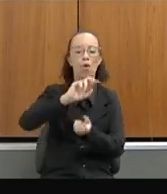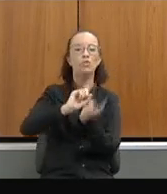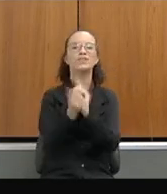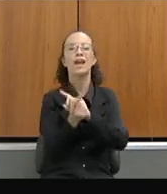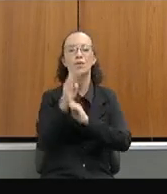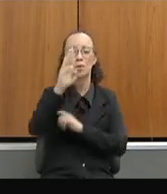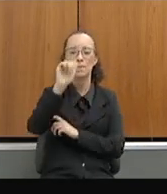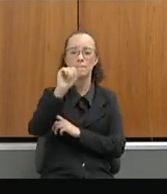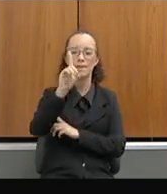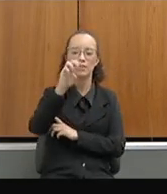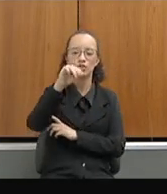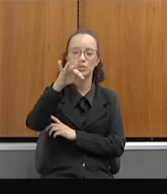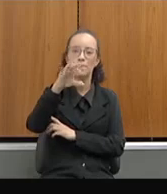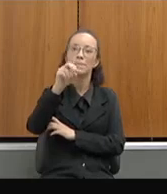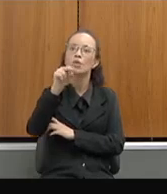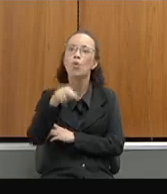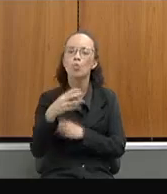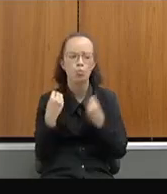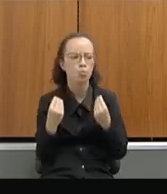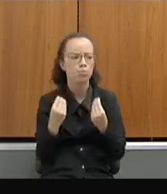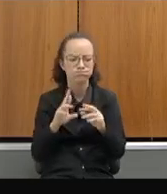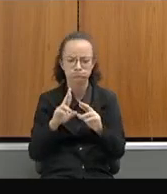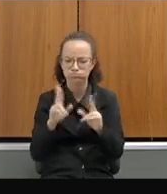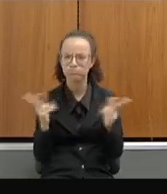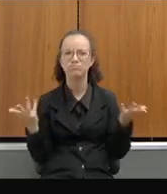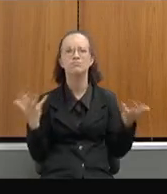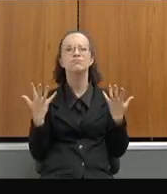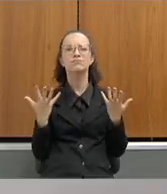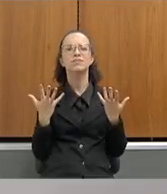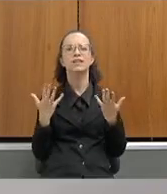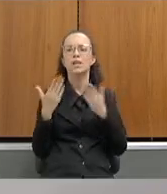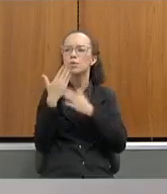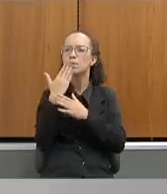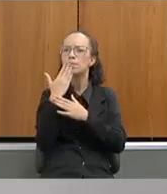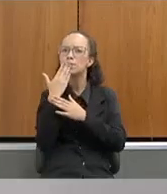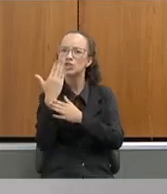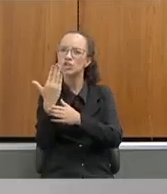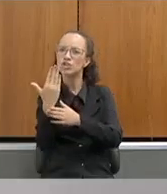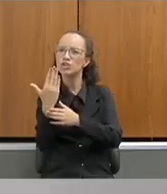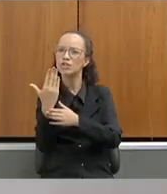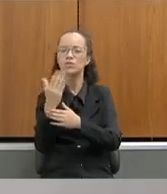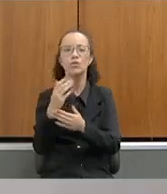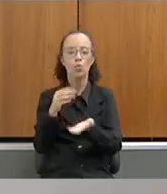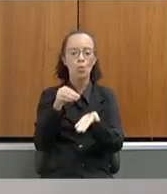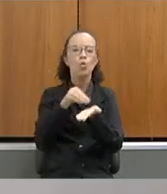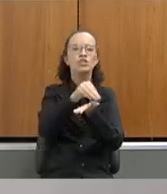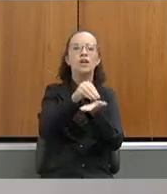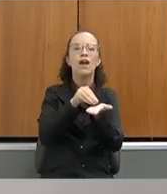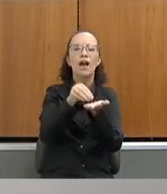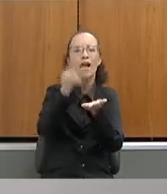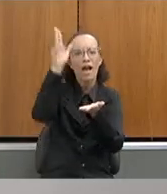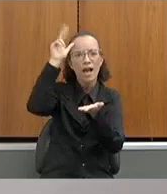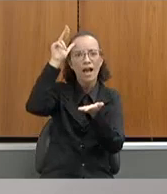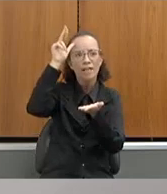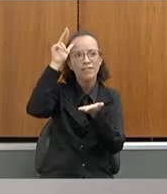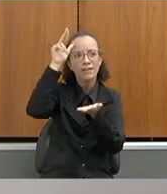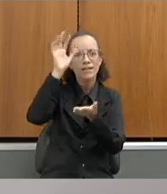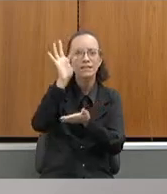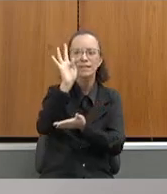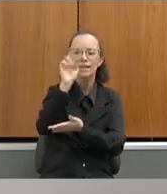Isso, não estou falando mentira, eu recebi um jogo de xadrez que o tabuleiro era de TNT